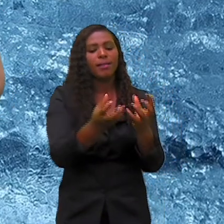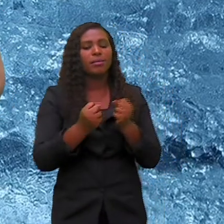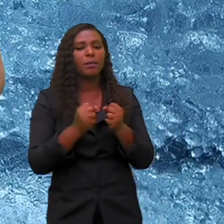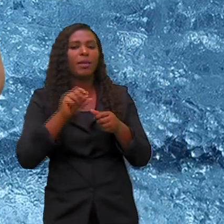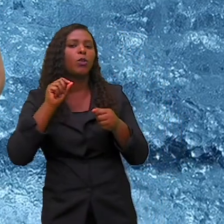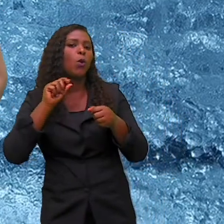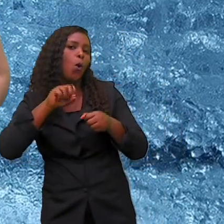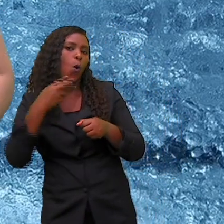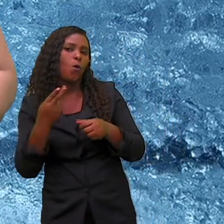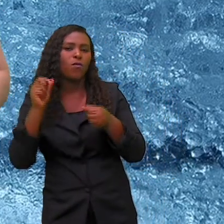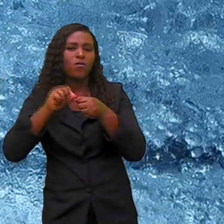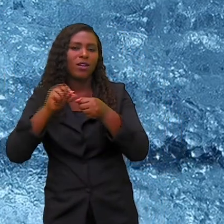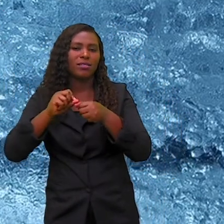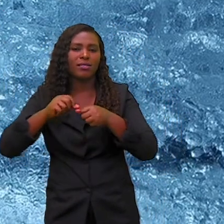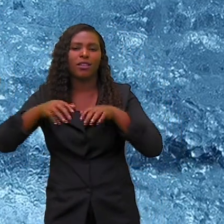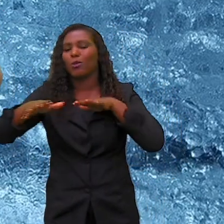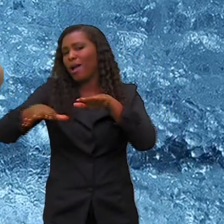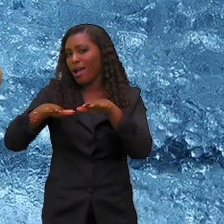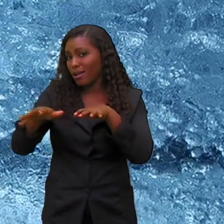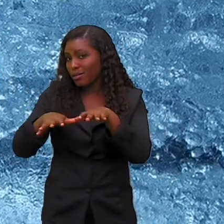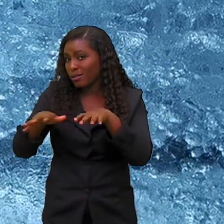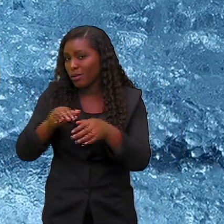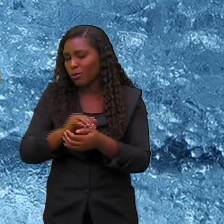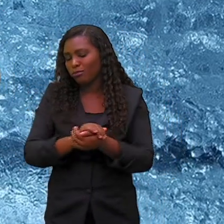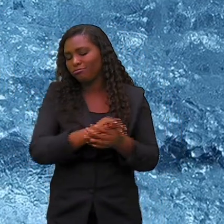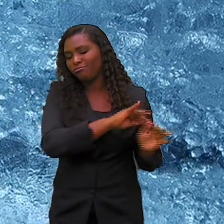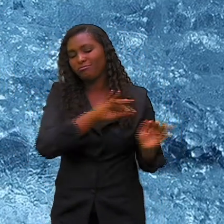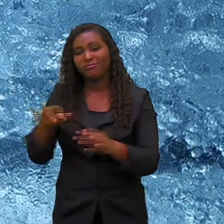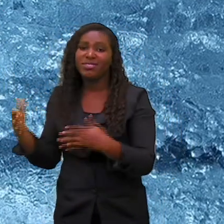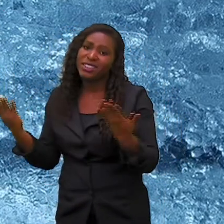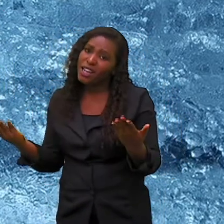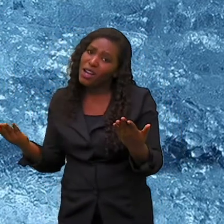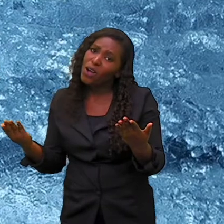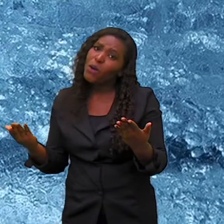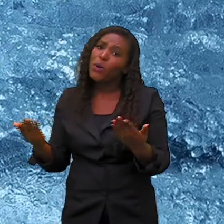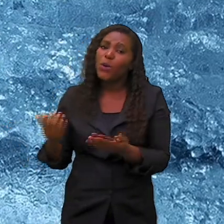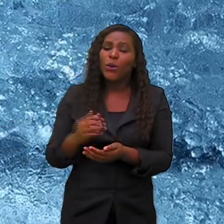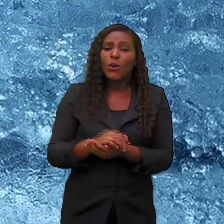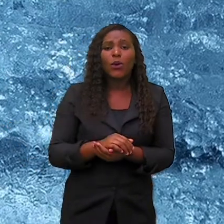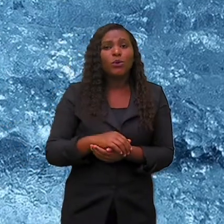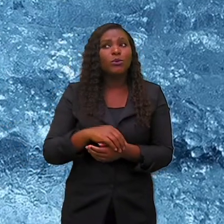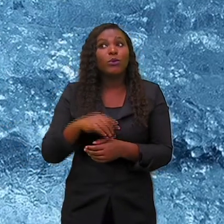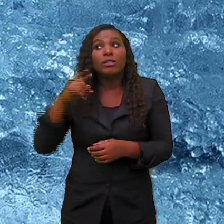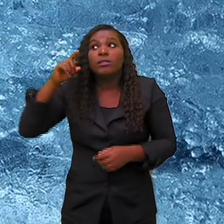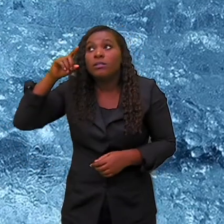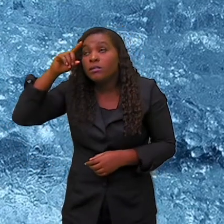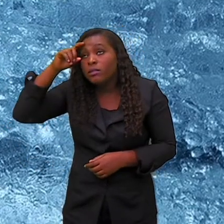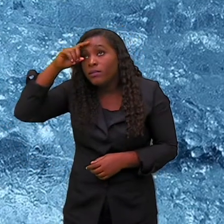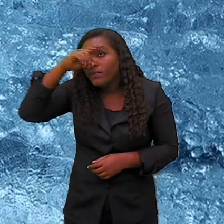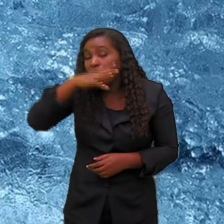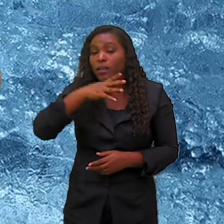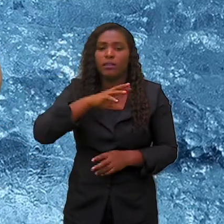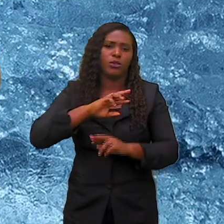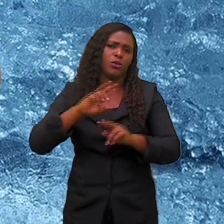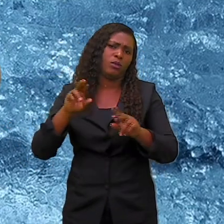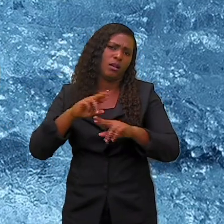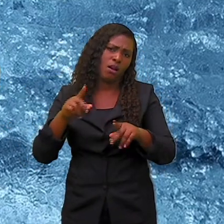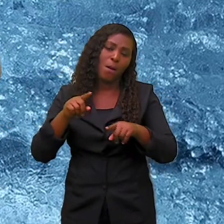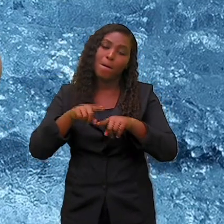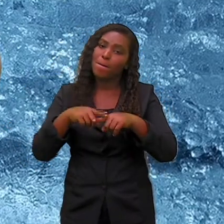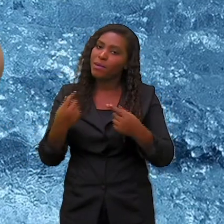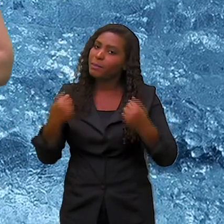é complicado, mas temos que prestar atenção nos detalhes, nas formas, nos verbos, não é?